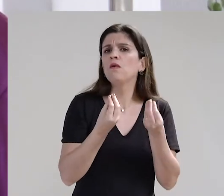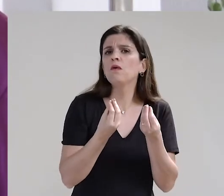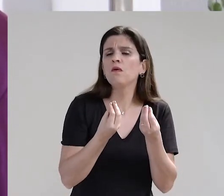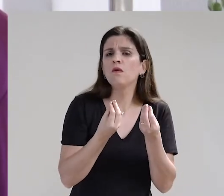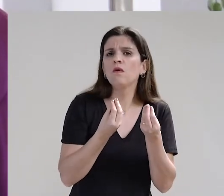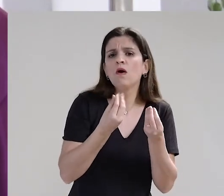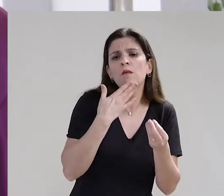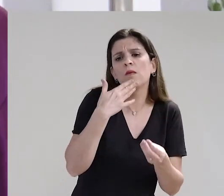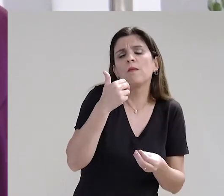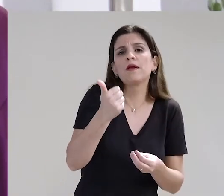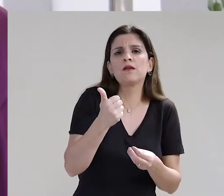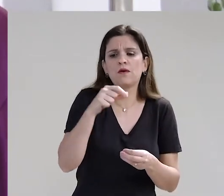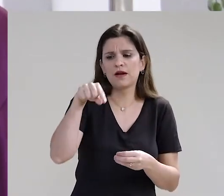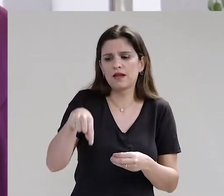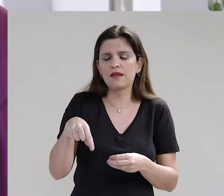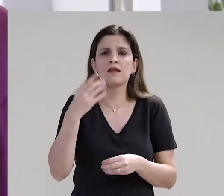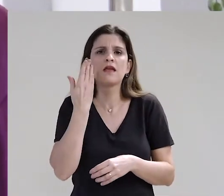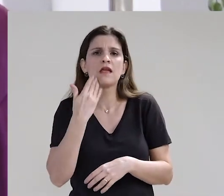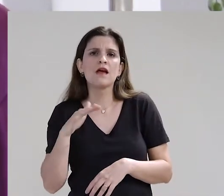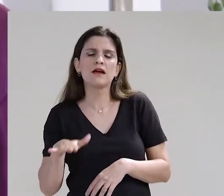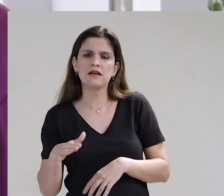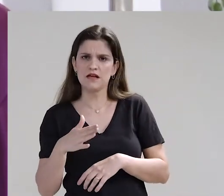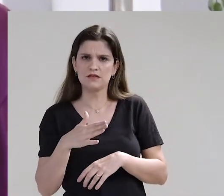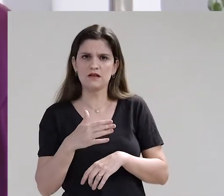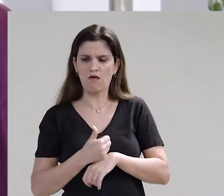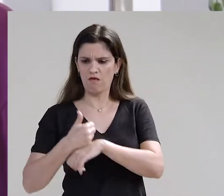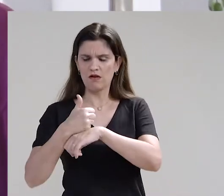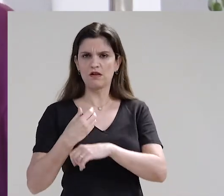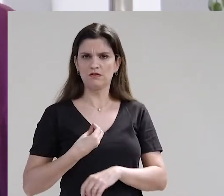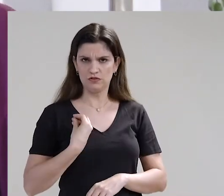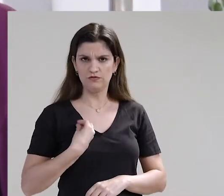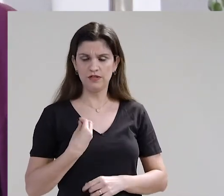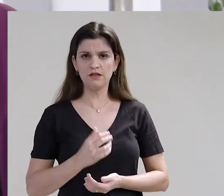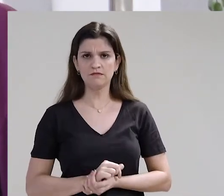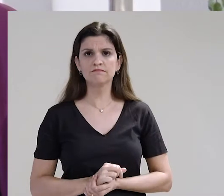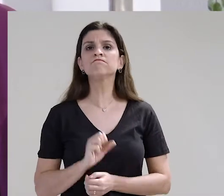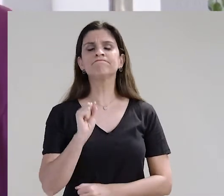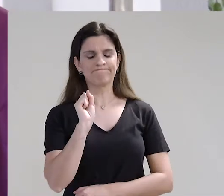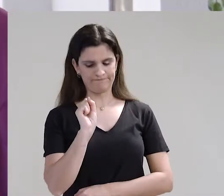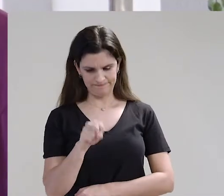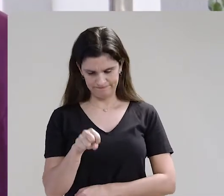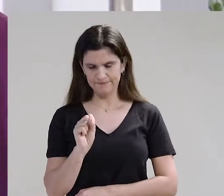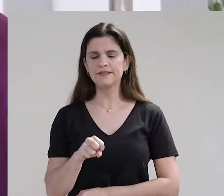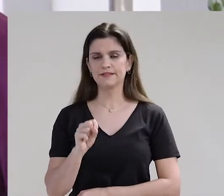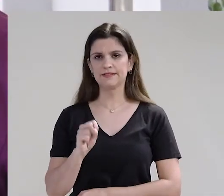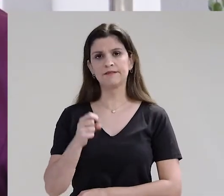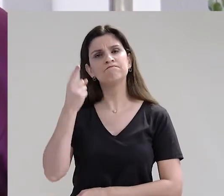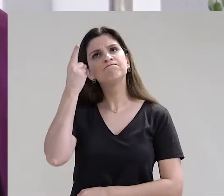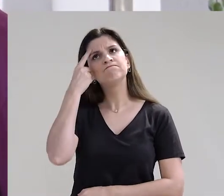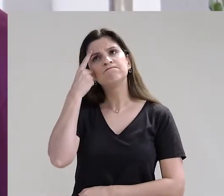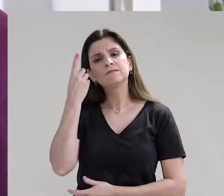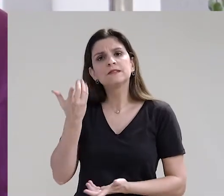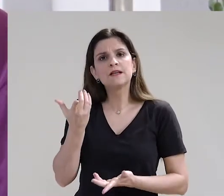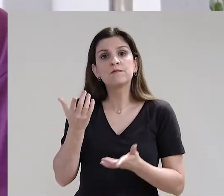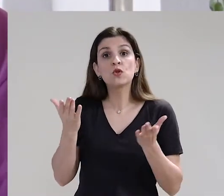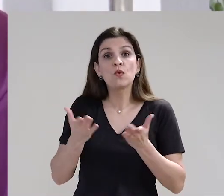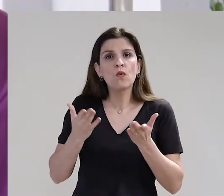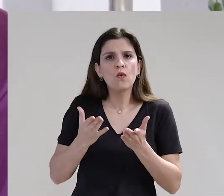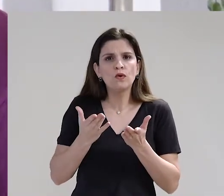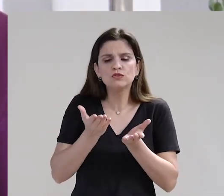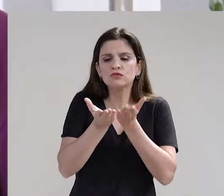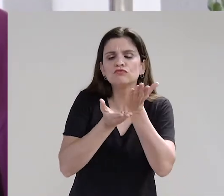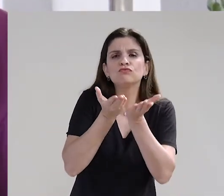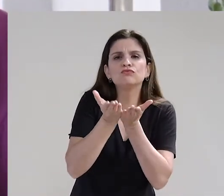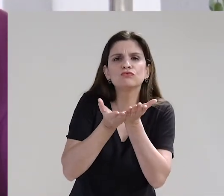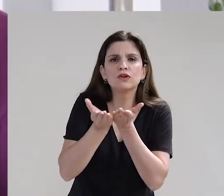que tipo de benefício ela vai trazer para a criança? Vai dar qualidade de vida? Sim, muita. Vamos pensar